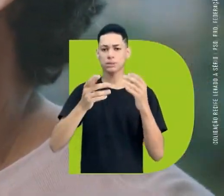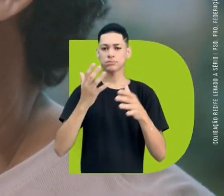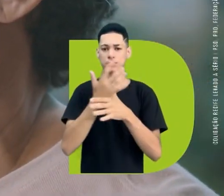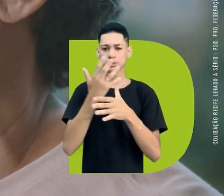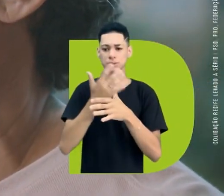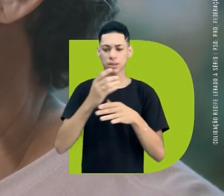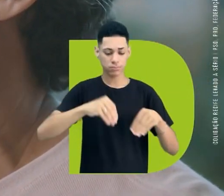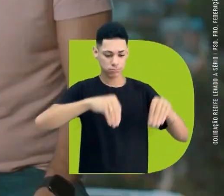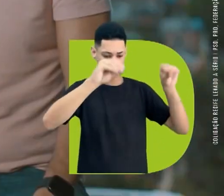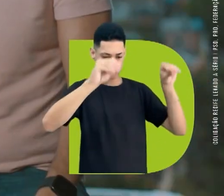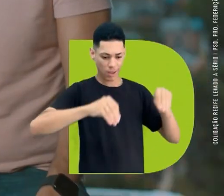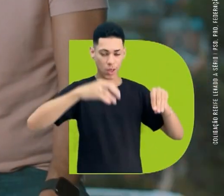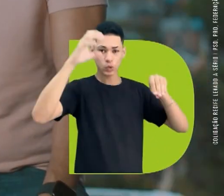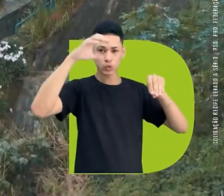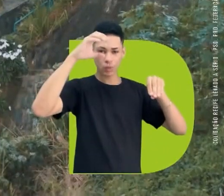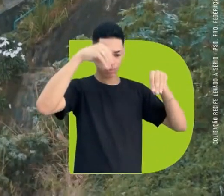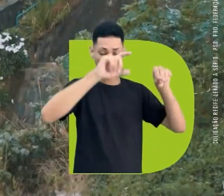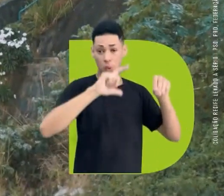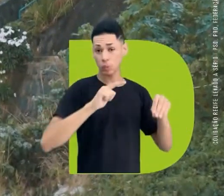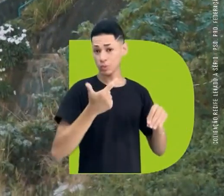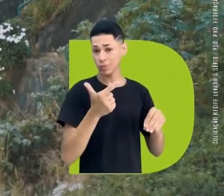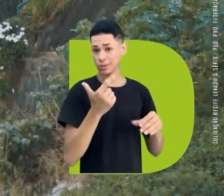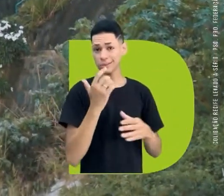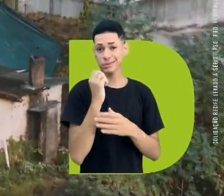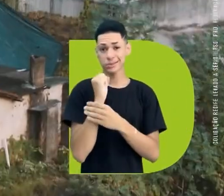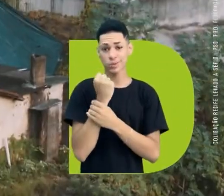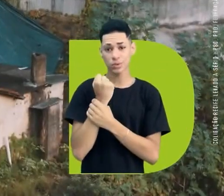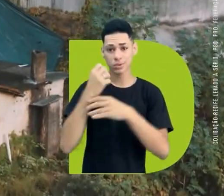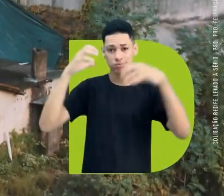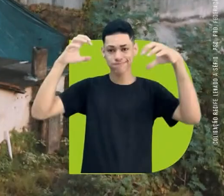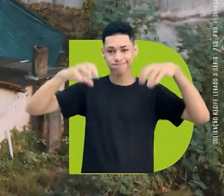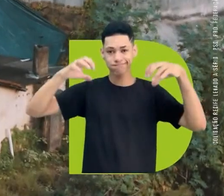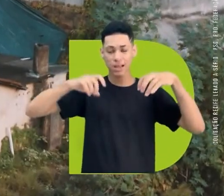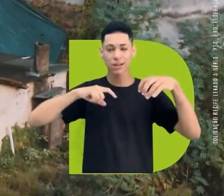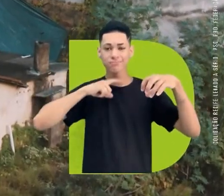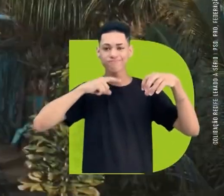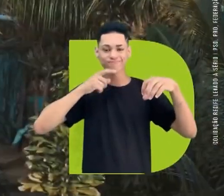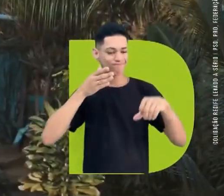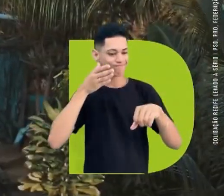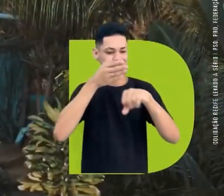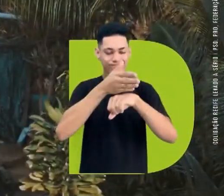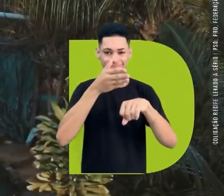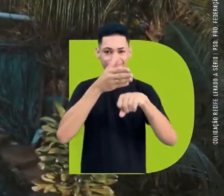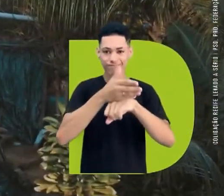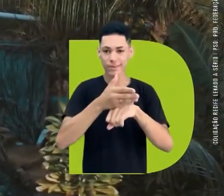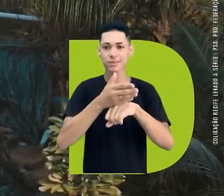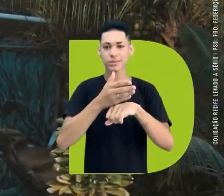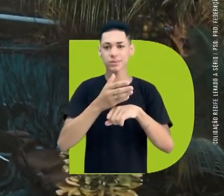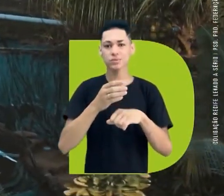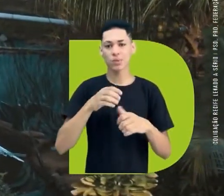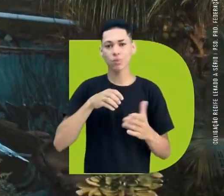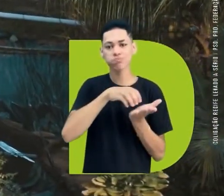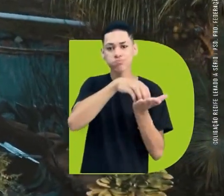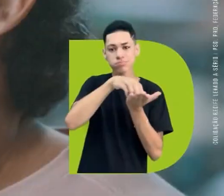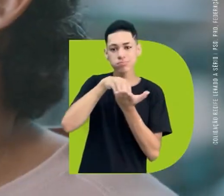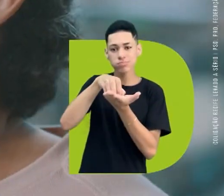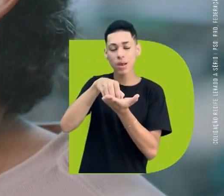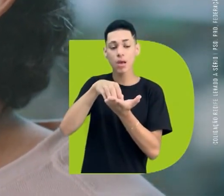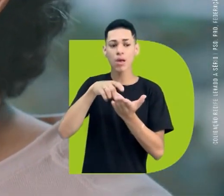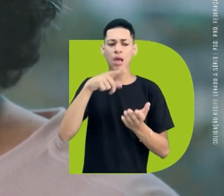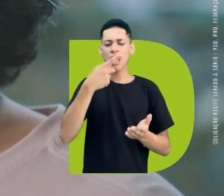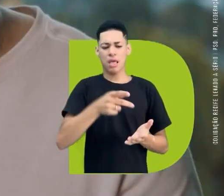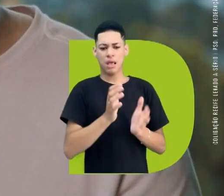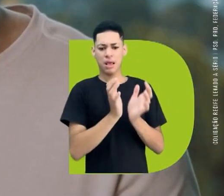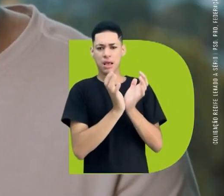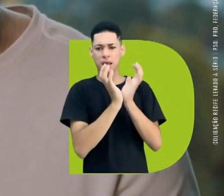comunidades que a gente tem na cidade, cheio de lona, sem segurança quando chove, dificuldade de acesso, dificuldade de transporte. Ah,